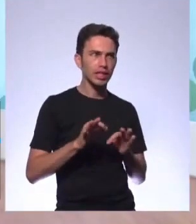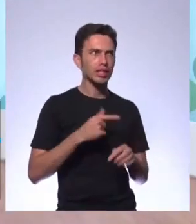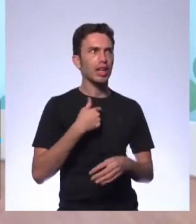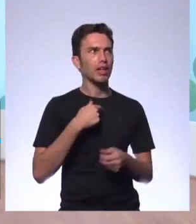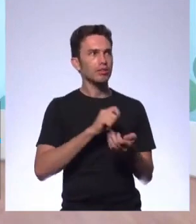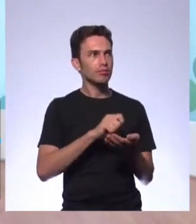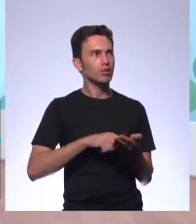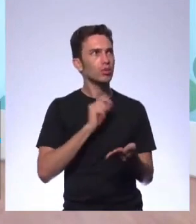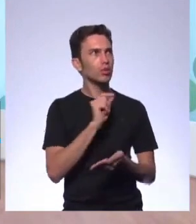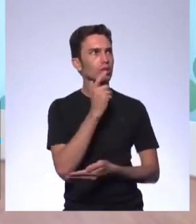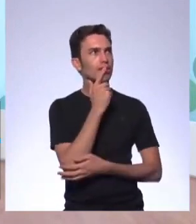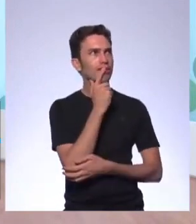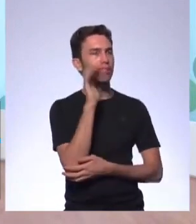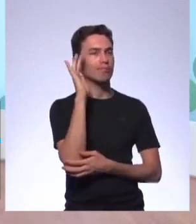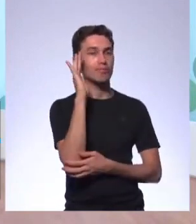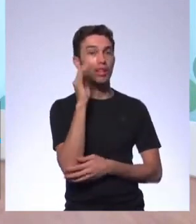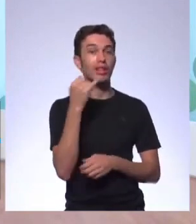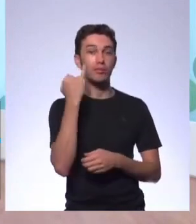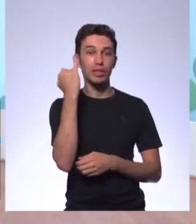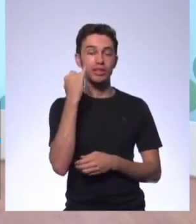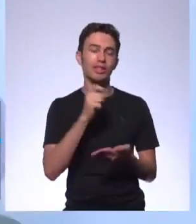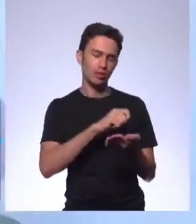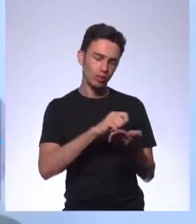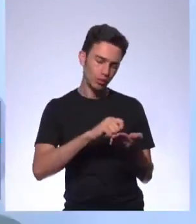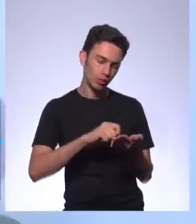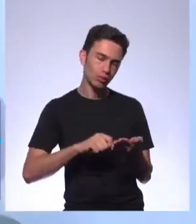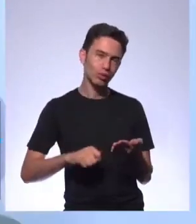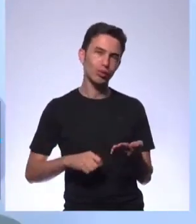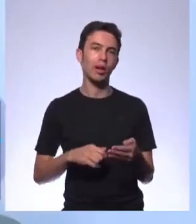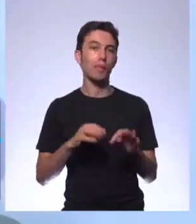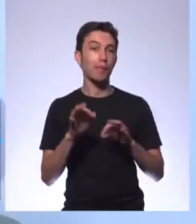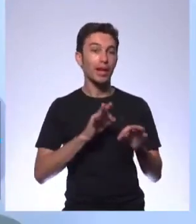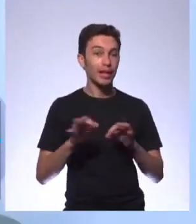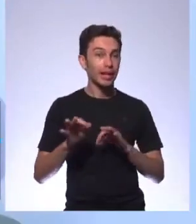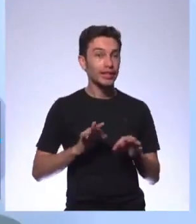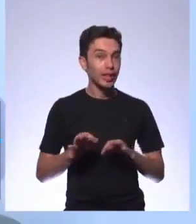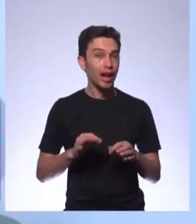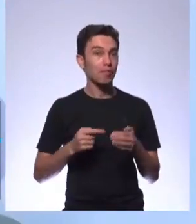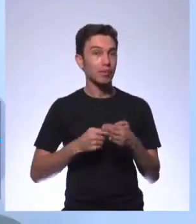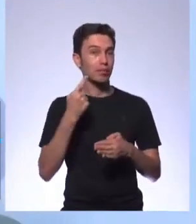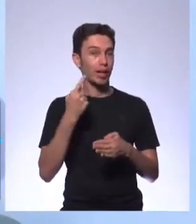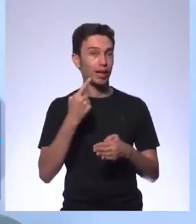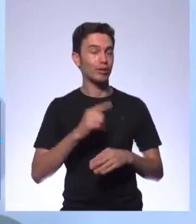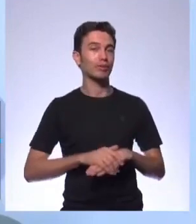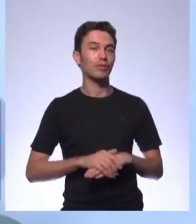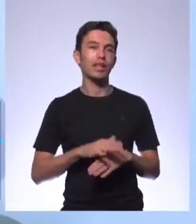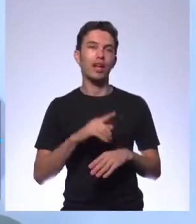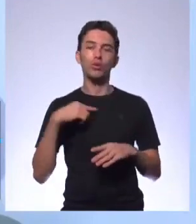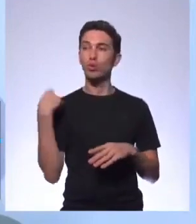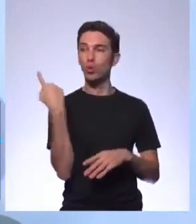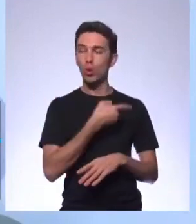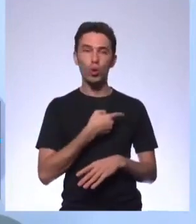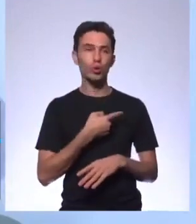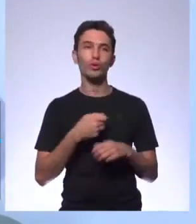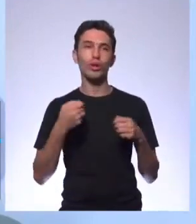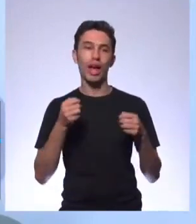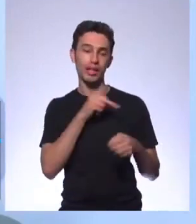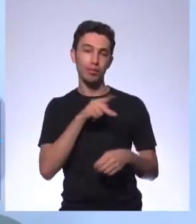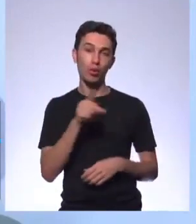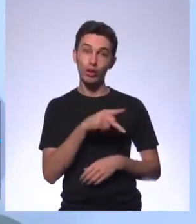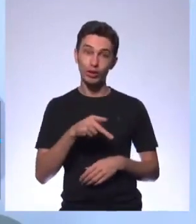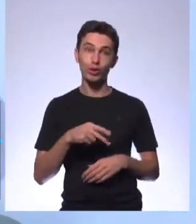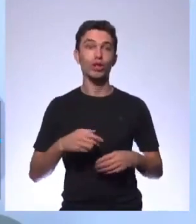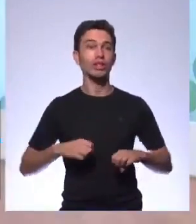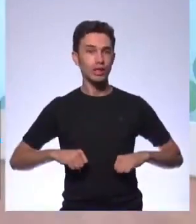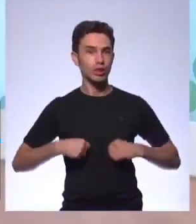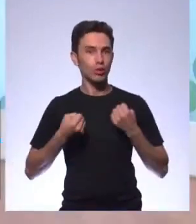Paciência. Porque a ideia, ela não vem assim, sabe? Você precisa organizar. A gente faz isso, os professores fazem isso. A gente organiza